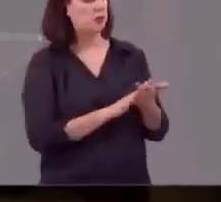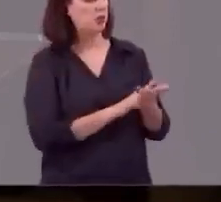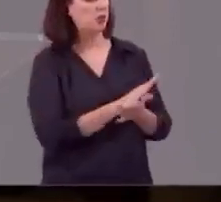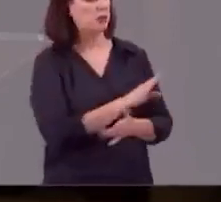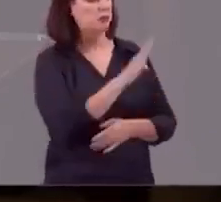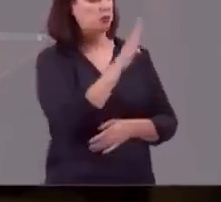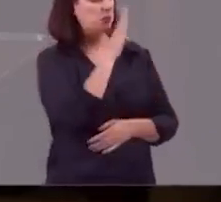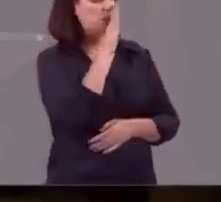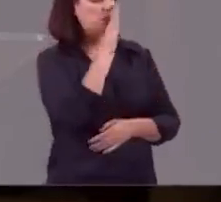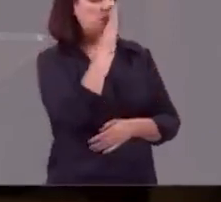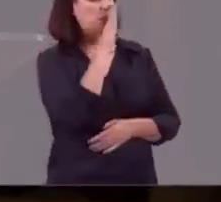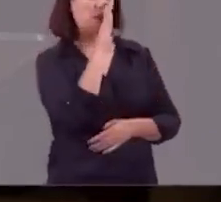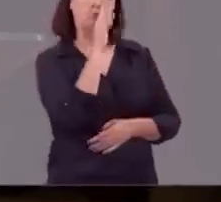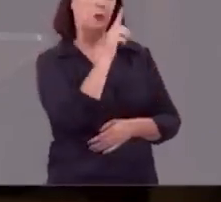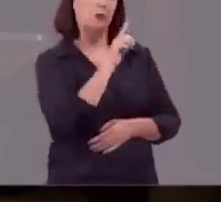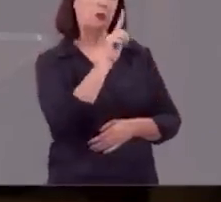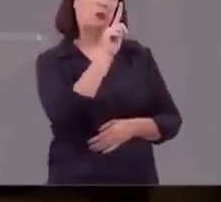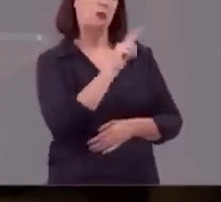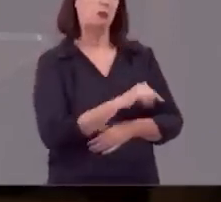perturbador